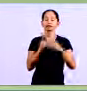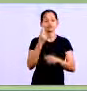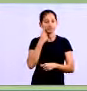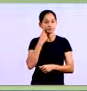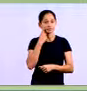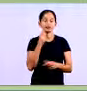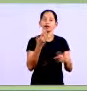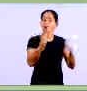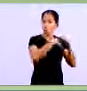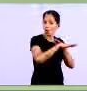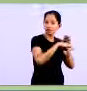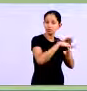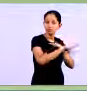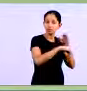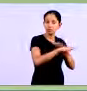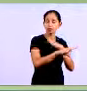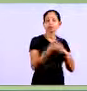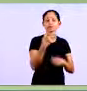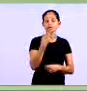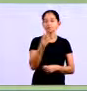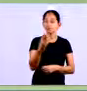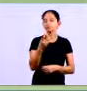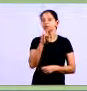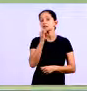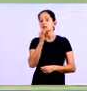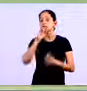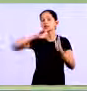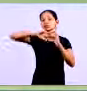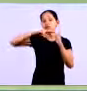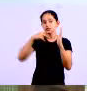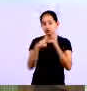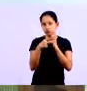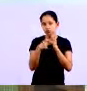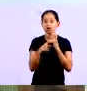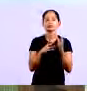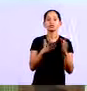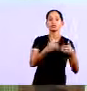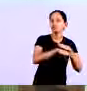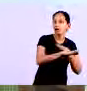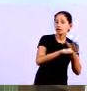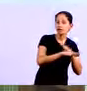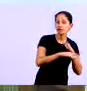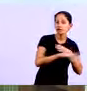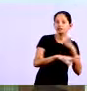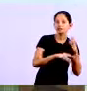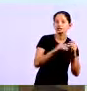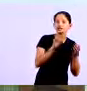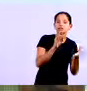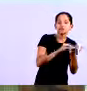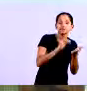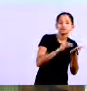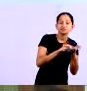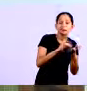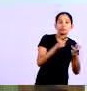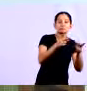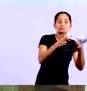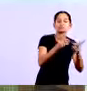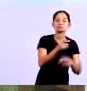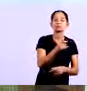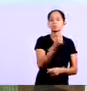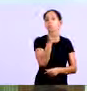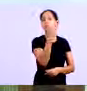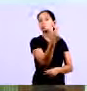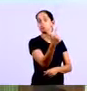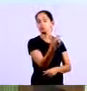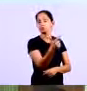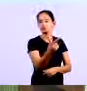ou você está garantindo que não vai parar a sua produção na sua indústria ou você está garantindo que não vai faltar o produto para o seu cliente lá na pont